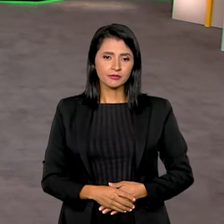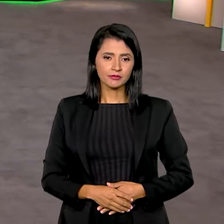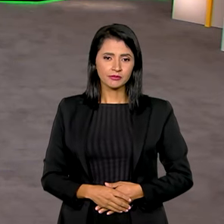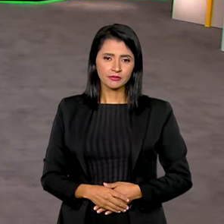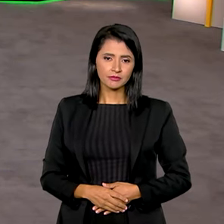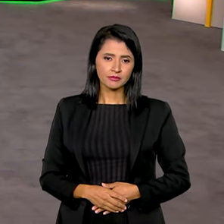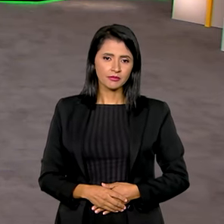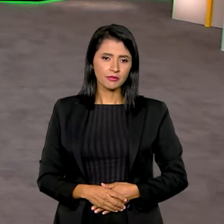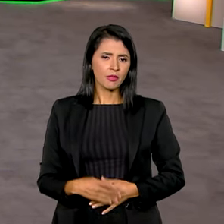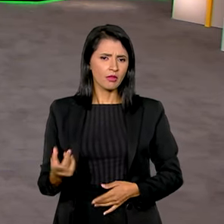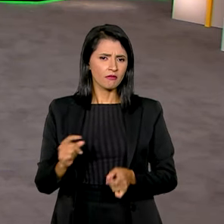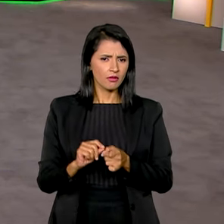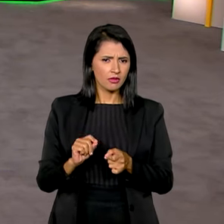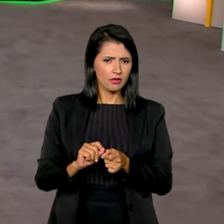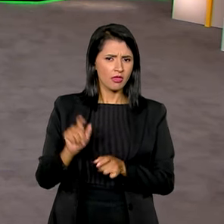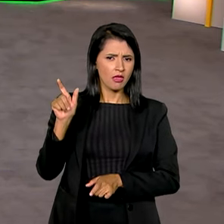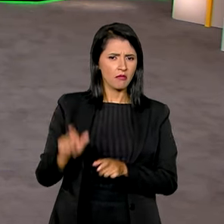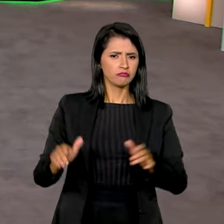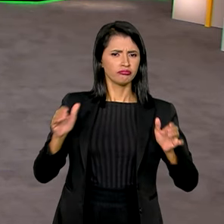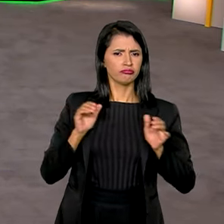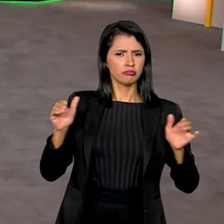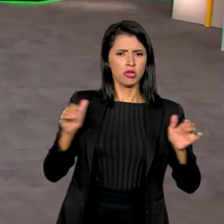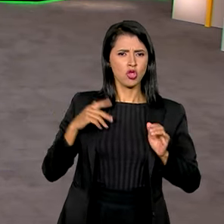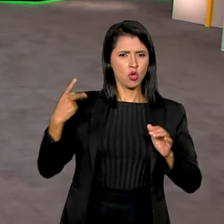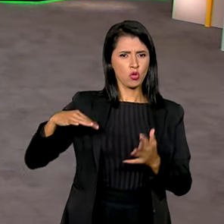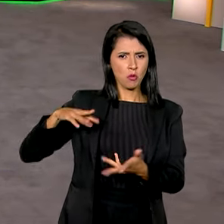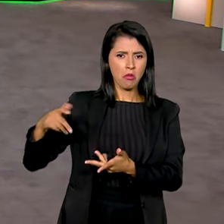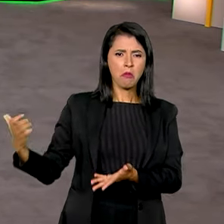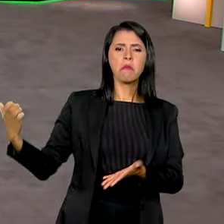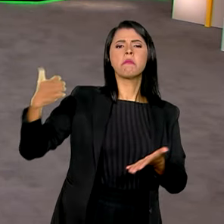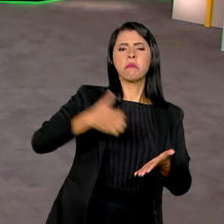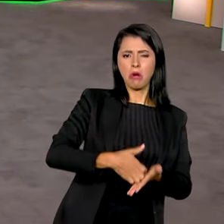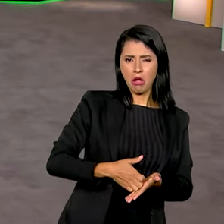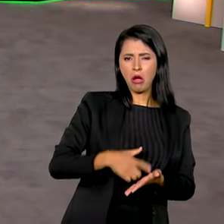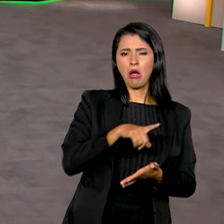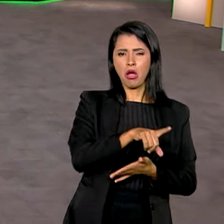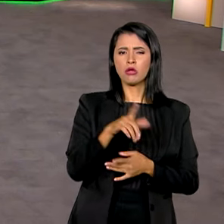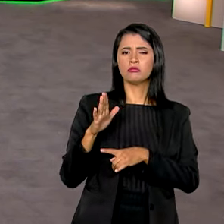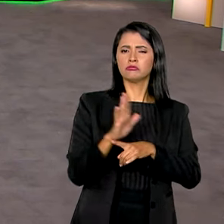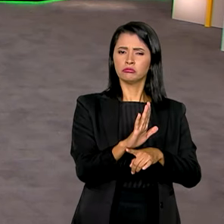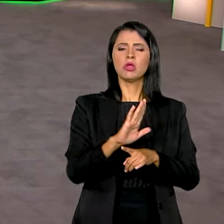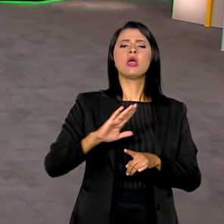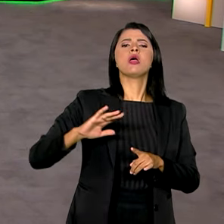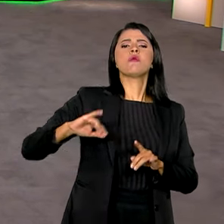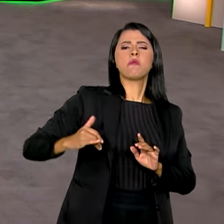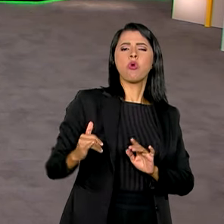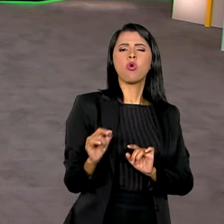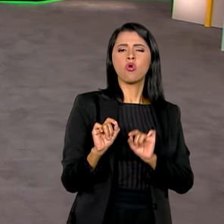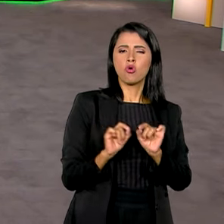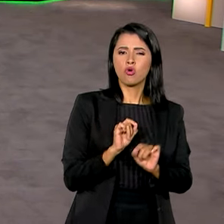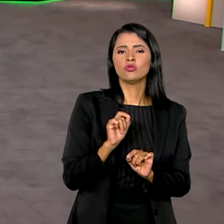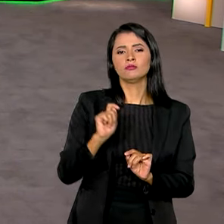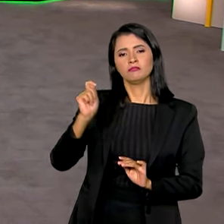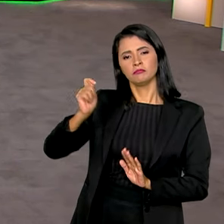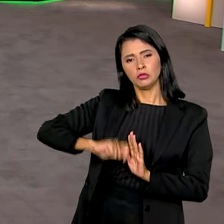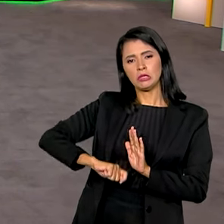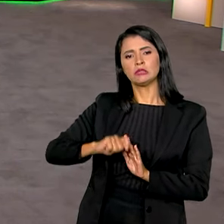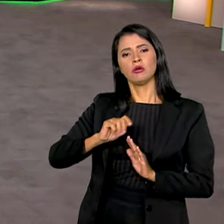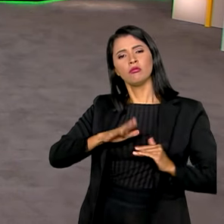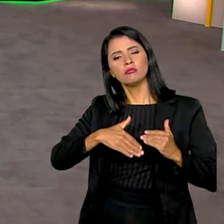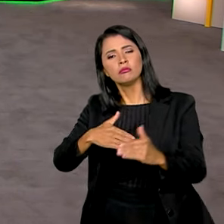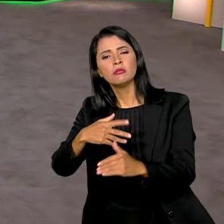Fazer com que bilionários do mundo paguem uma justa contribuição em impostos. A chamada tributação